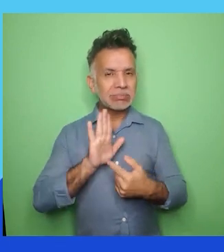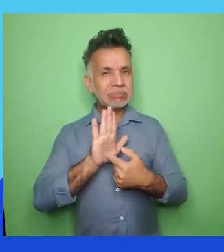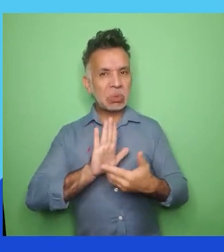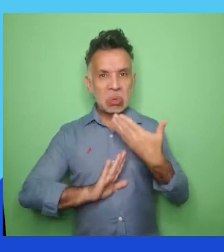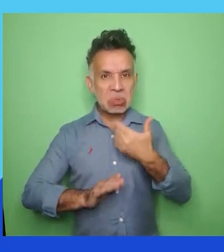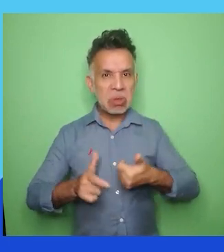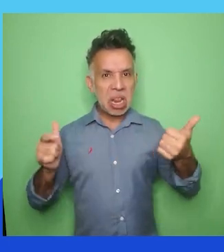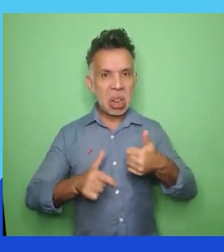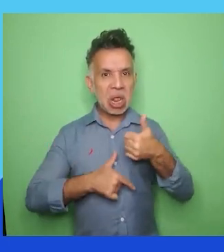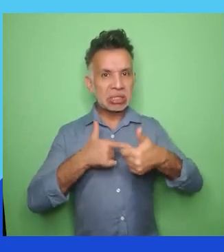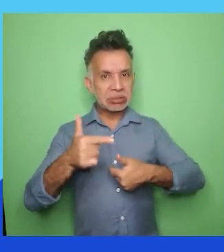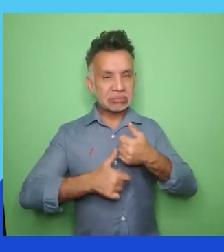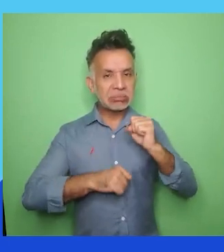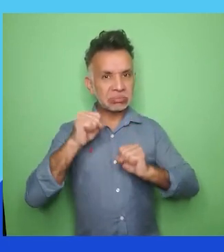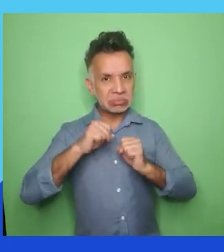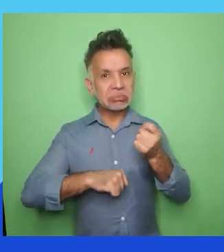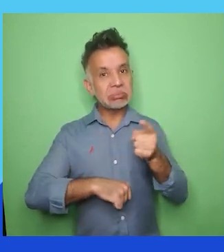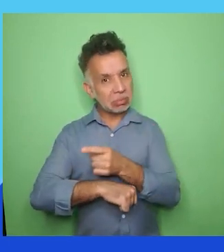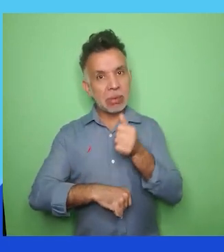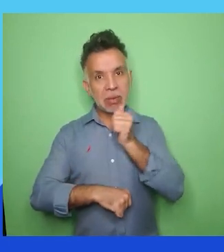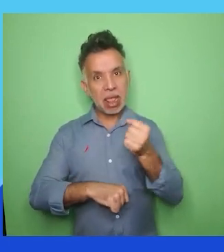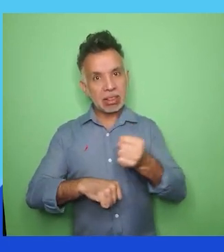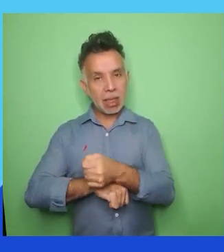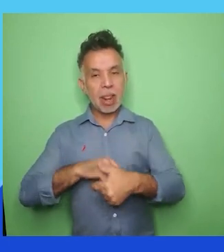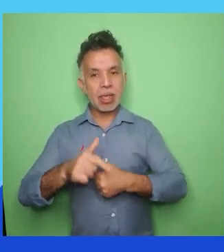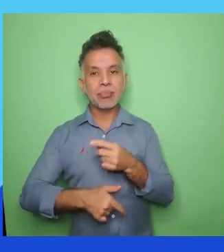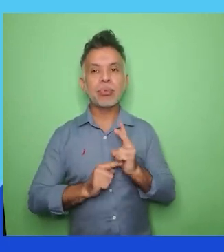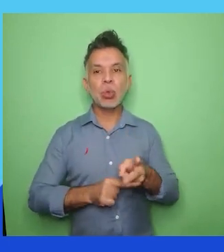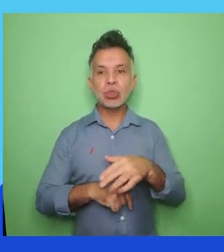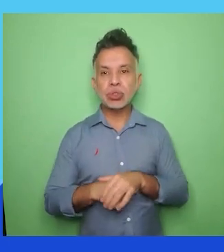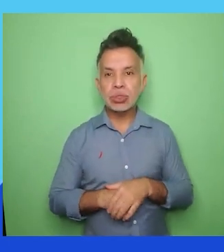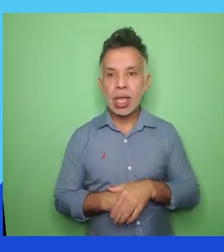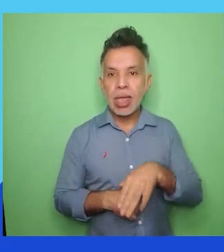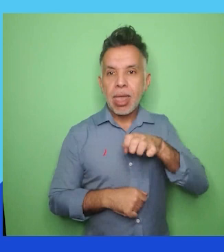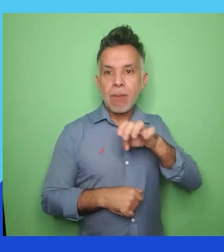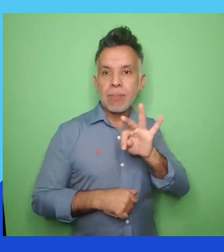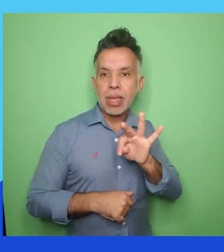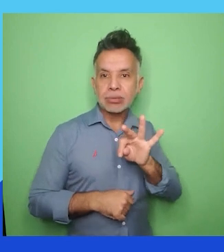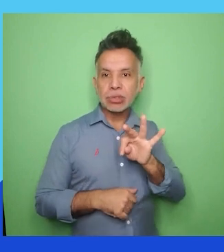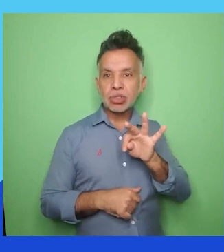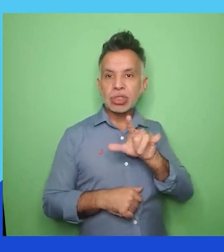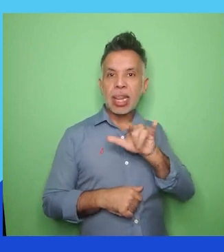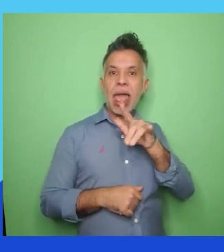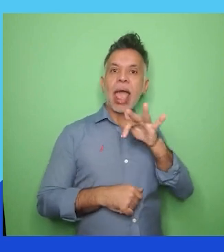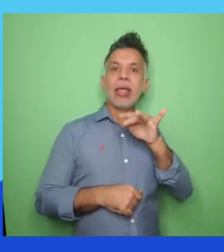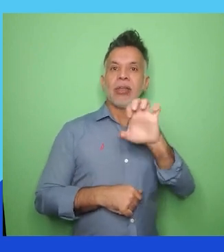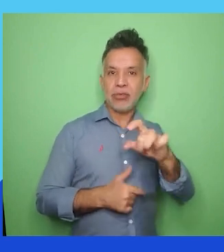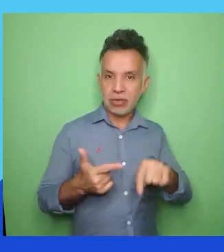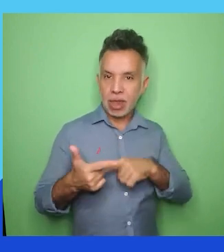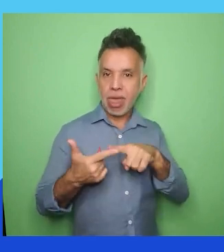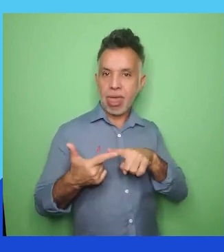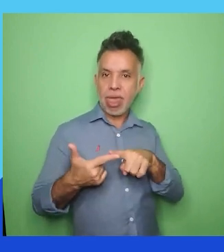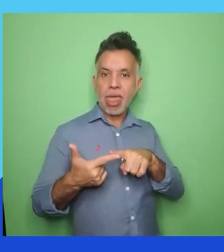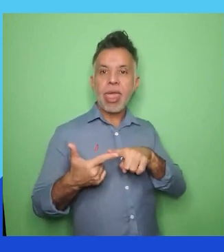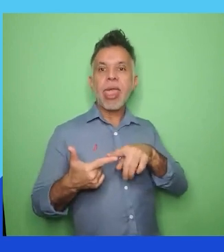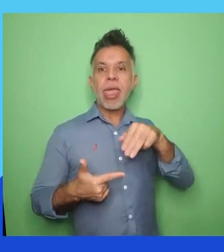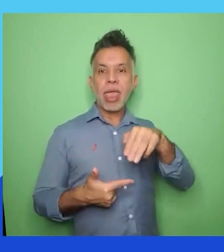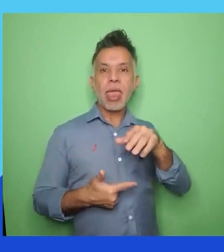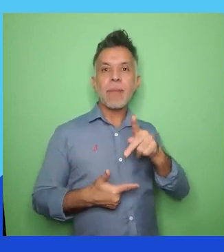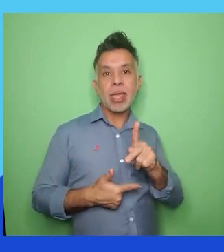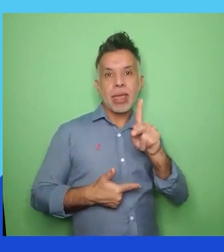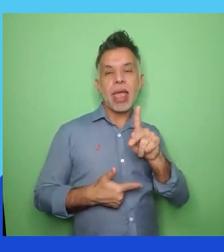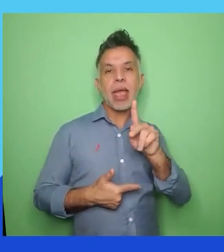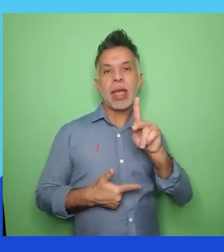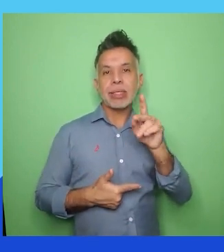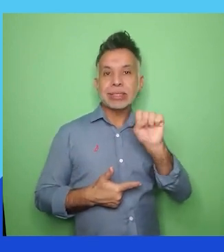MetLife, parabéns! NK Store, seguindo a nossa premiação. Também temos agora, Paraná